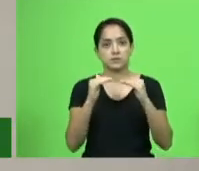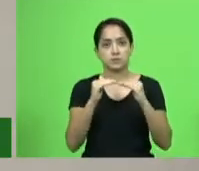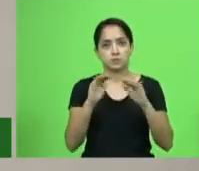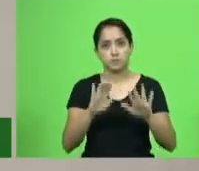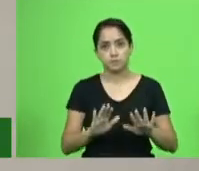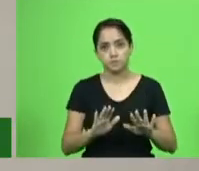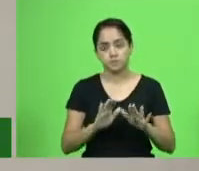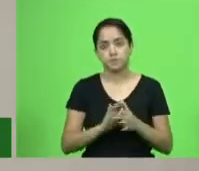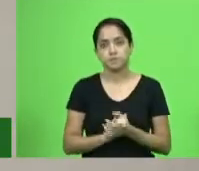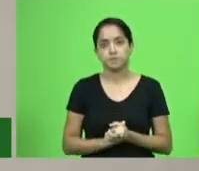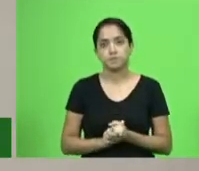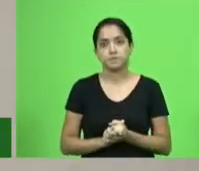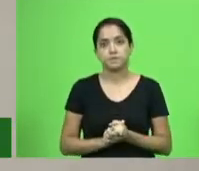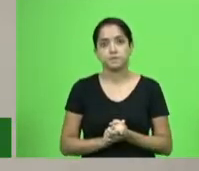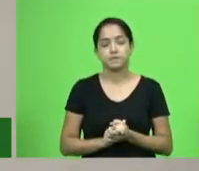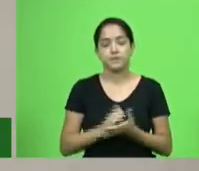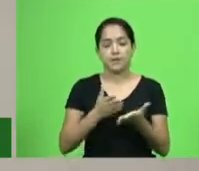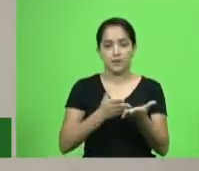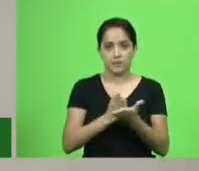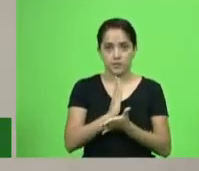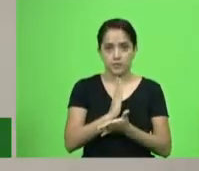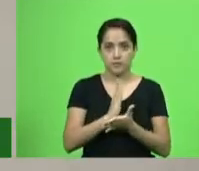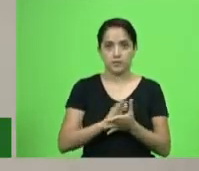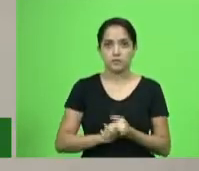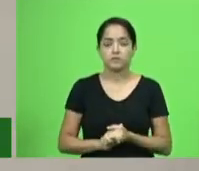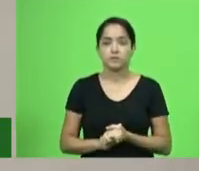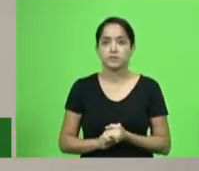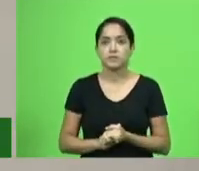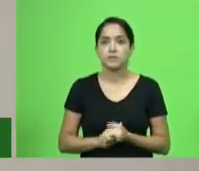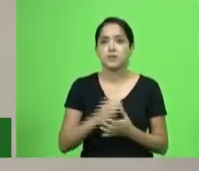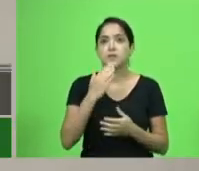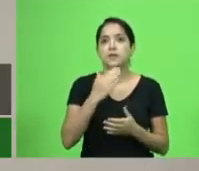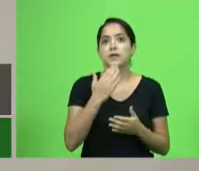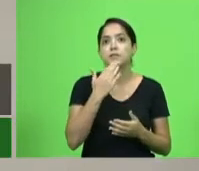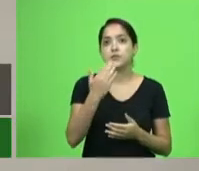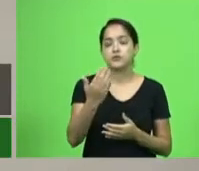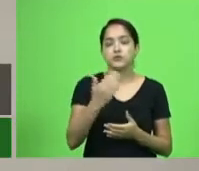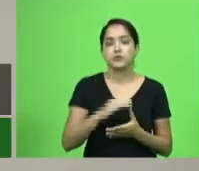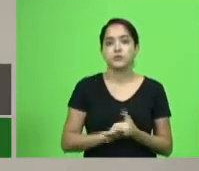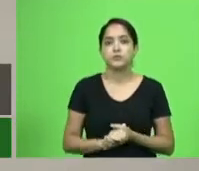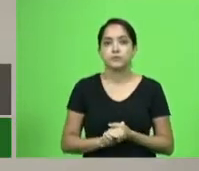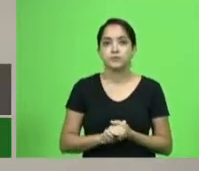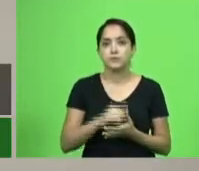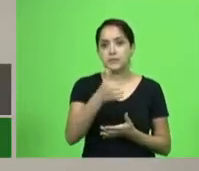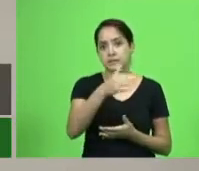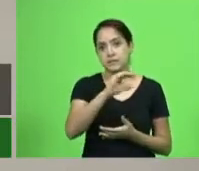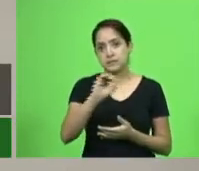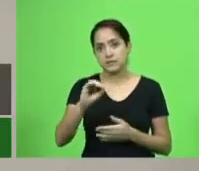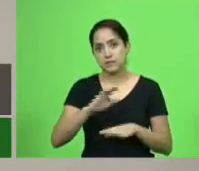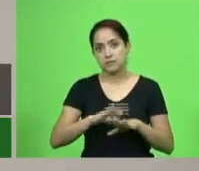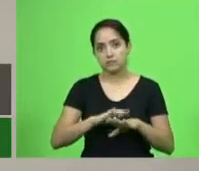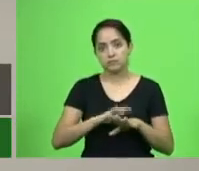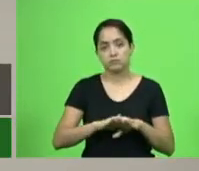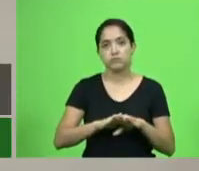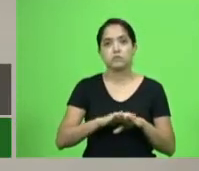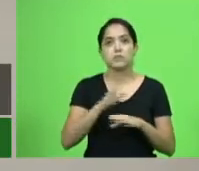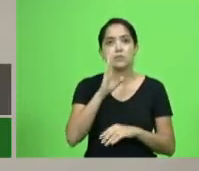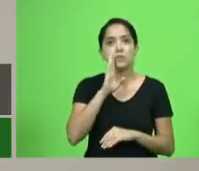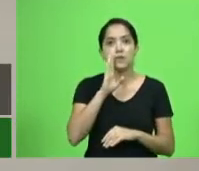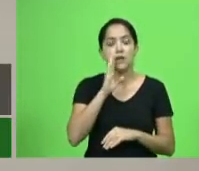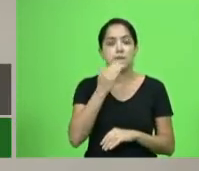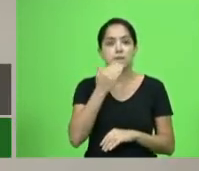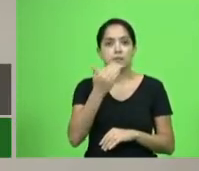aprovam permaneçam como se encontra, aprovado por unanimidade. Requerimentos sem autor deputado Nilson Berlanda, solicitando